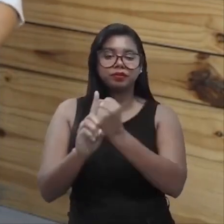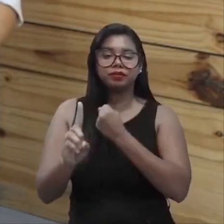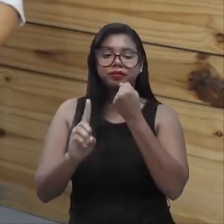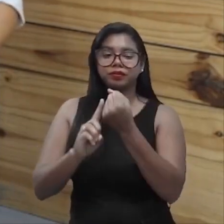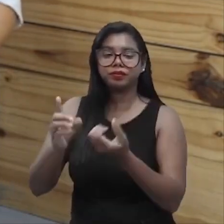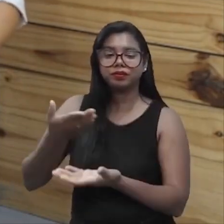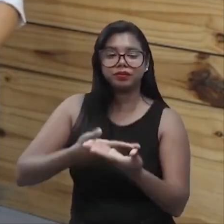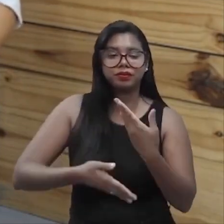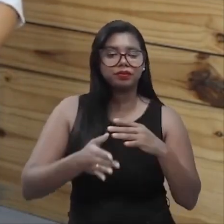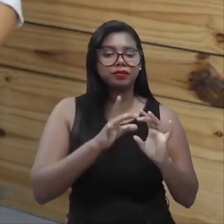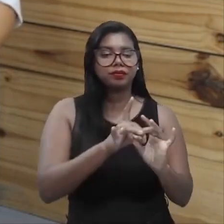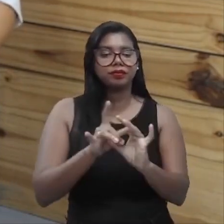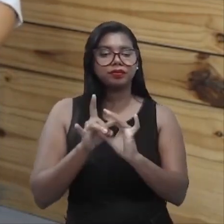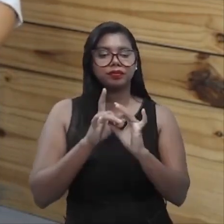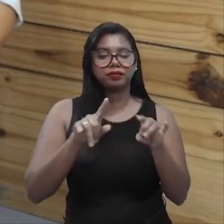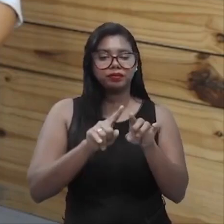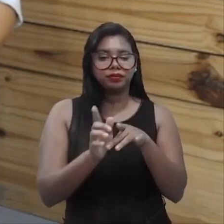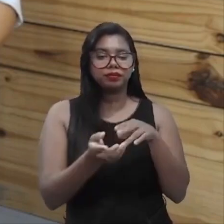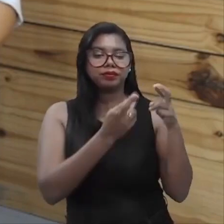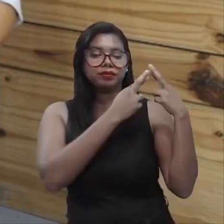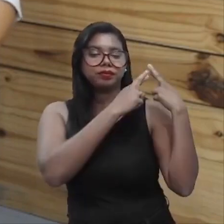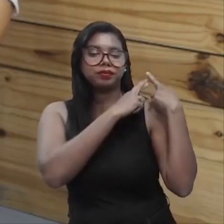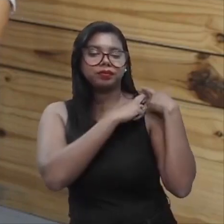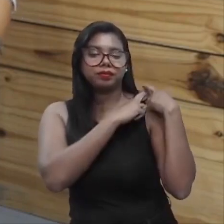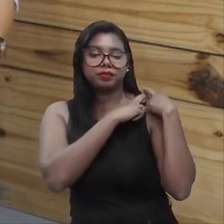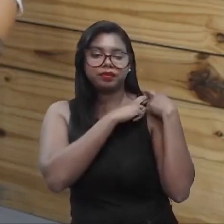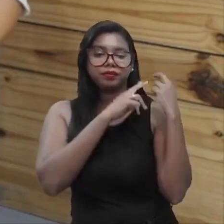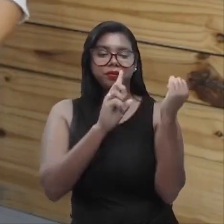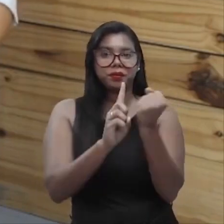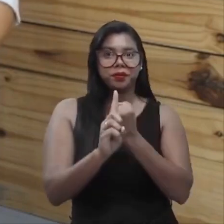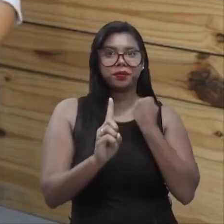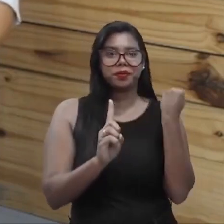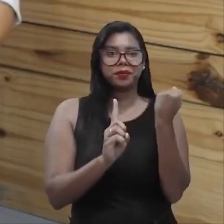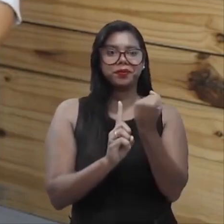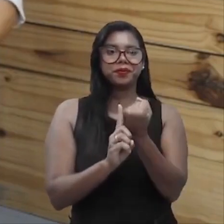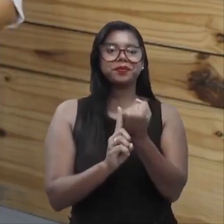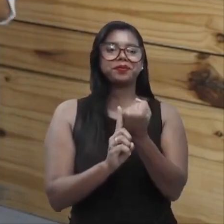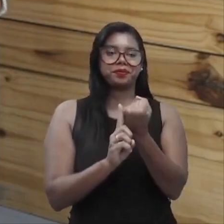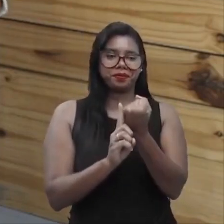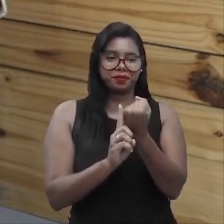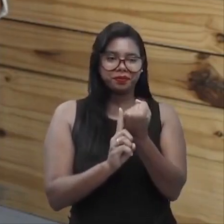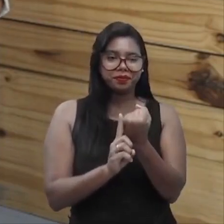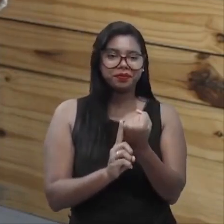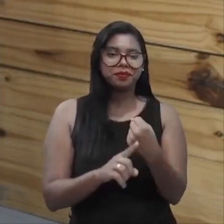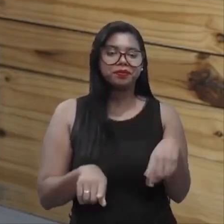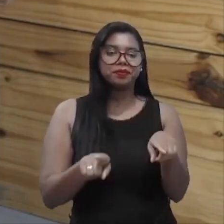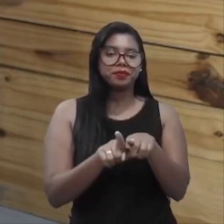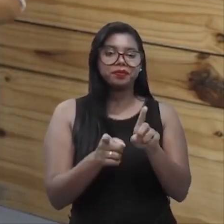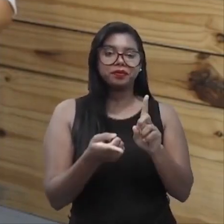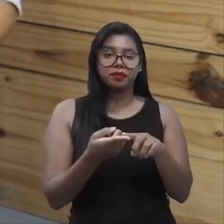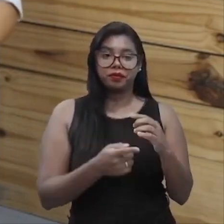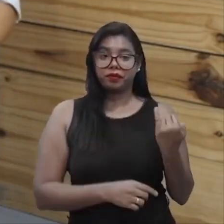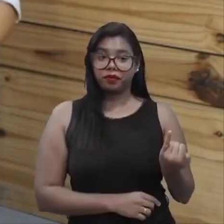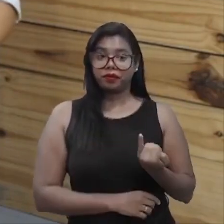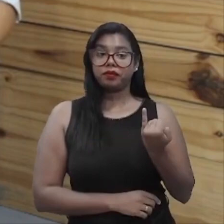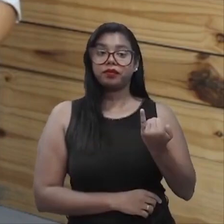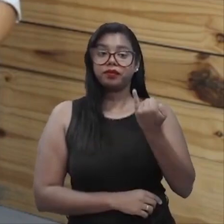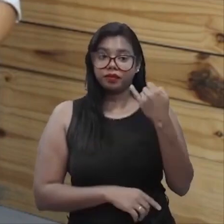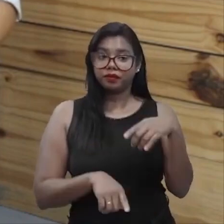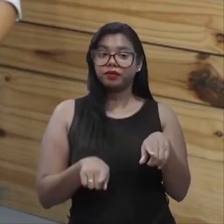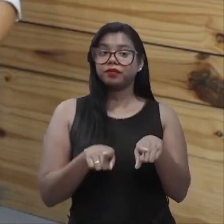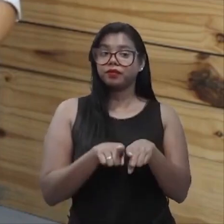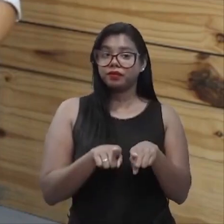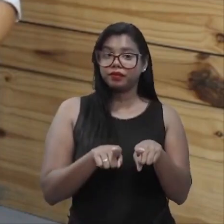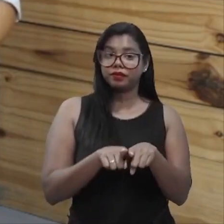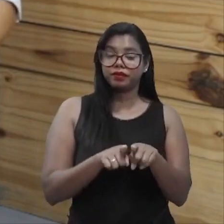o trabalho, vamos dizer, de responsabilidade social. De responsabilidade social. Que, inclusive, é importante também trazer